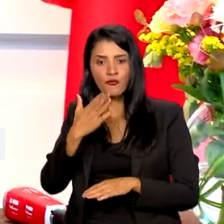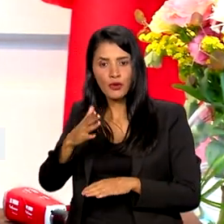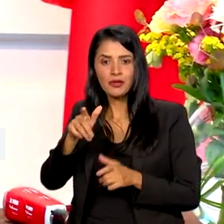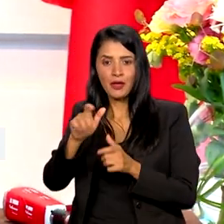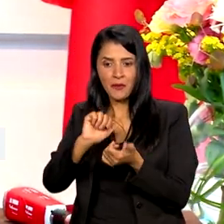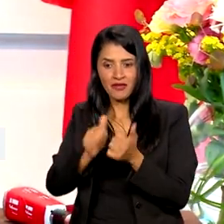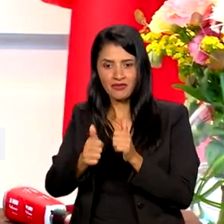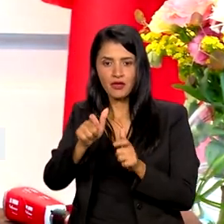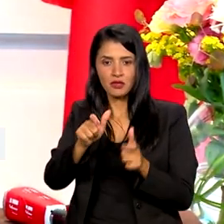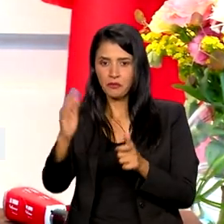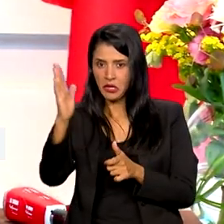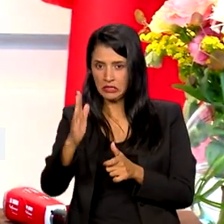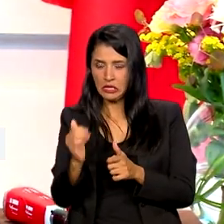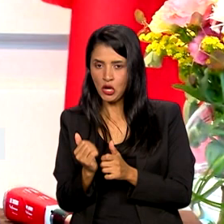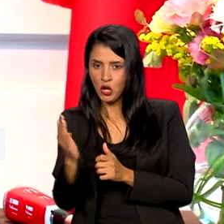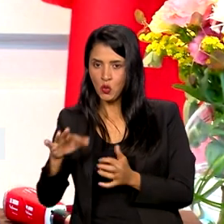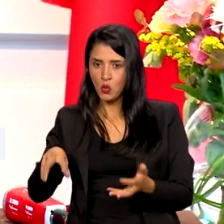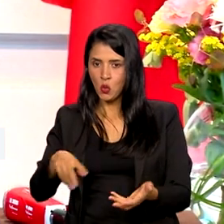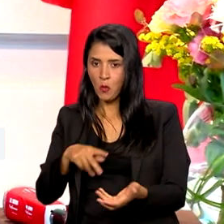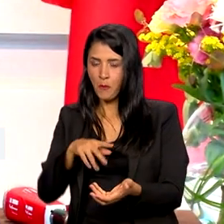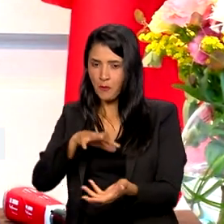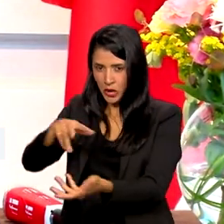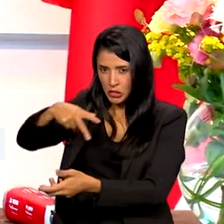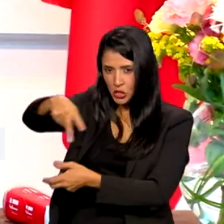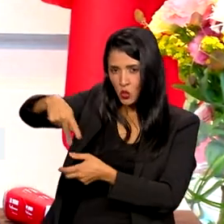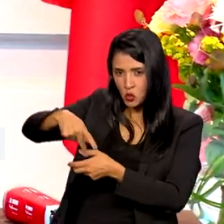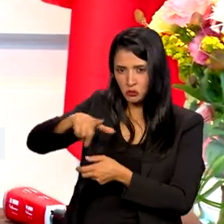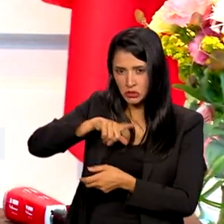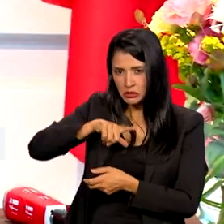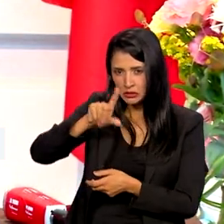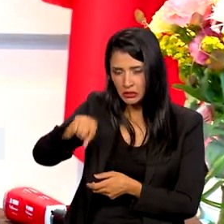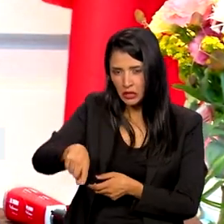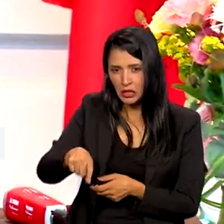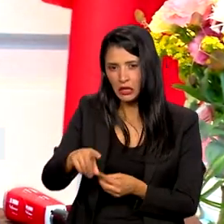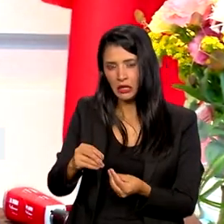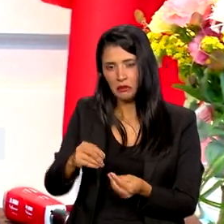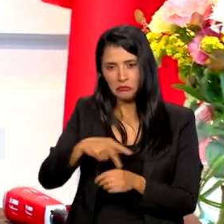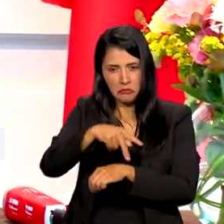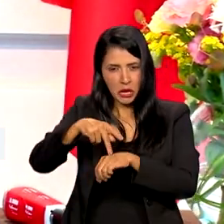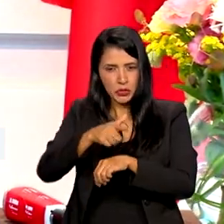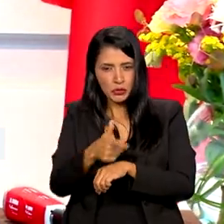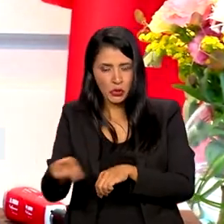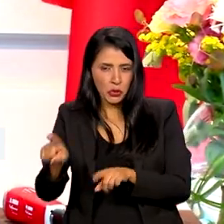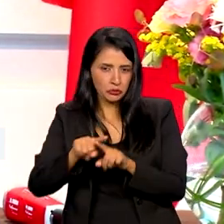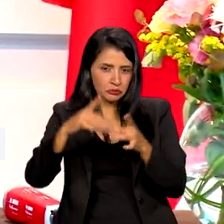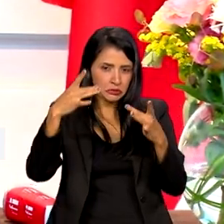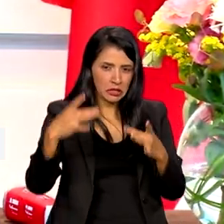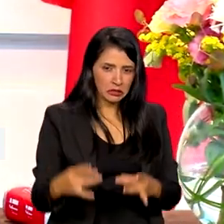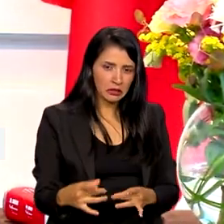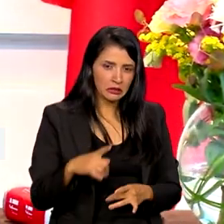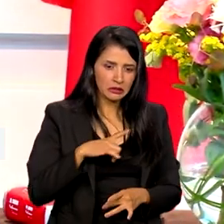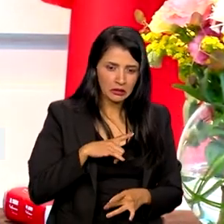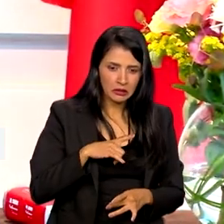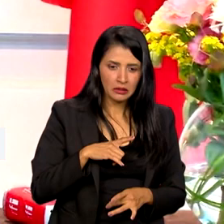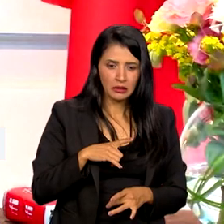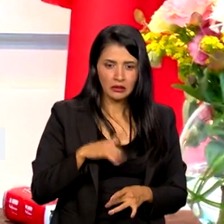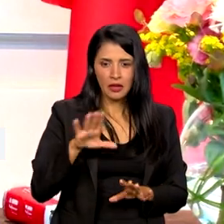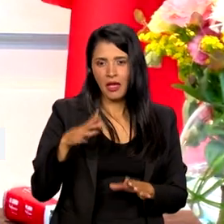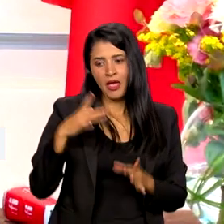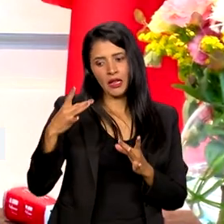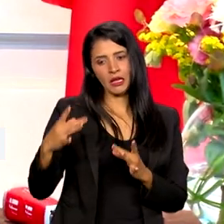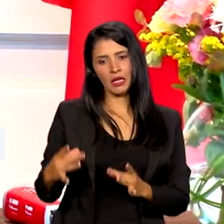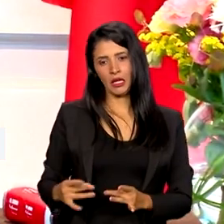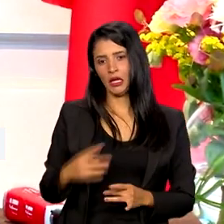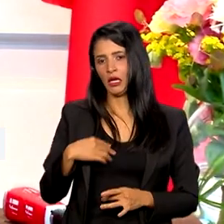exterior. Existe essa iniciativa? Vou esclarecer. dar mais detalhes a respeito disso? Não posso te dar